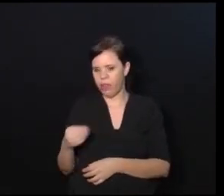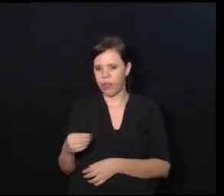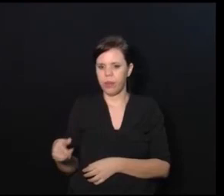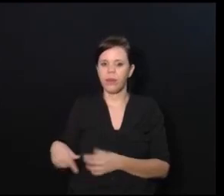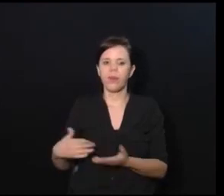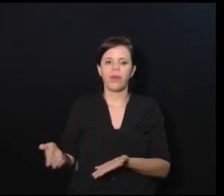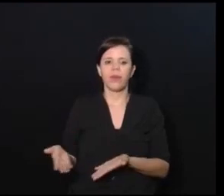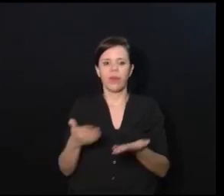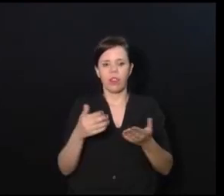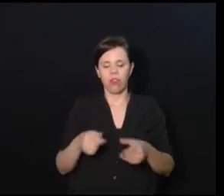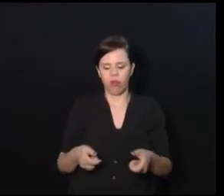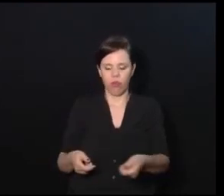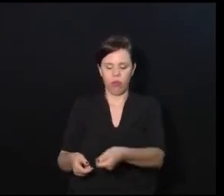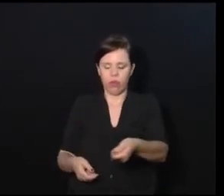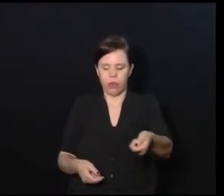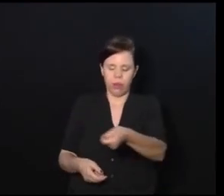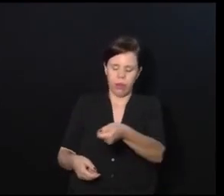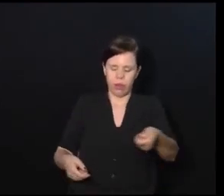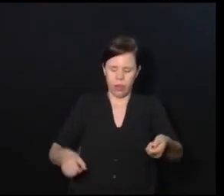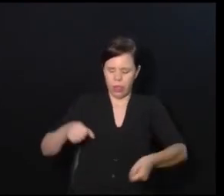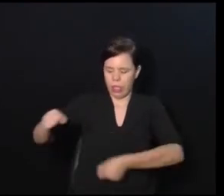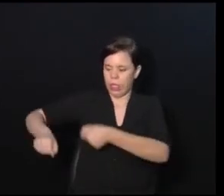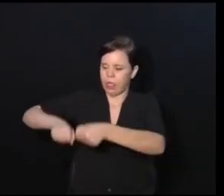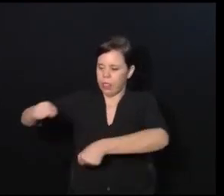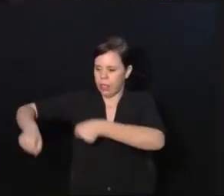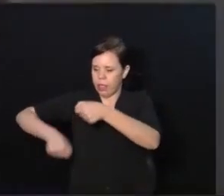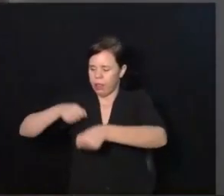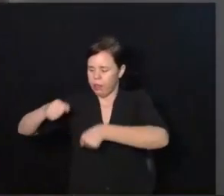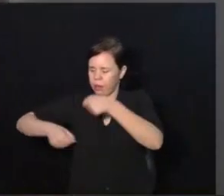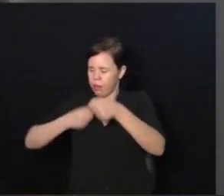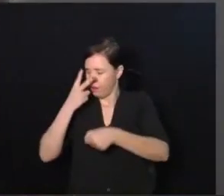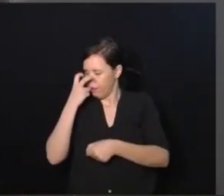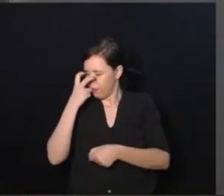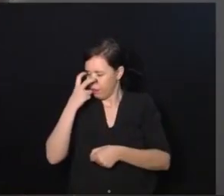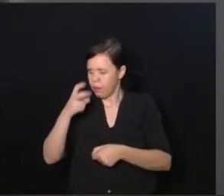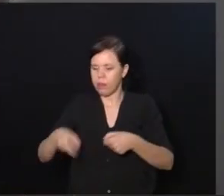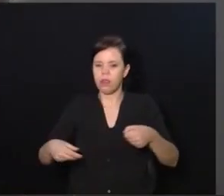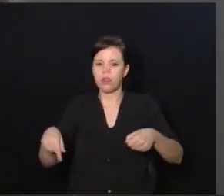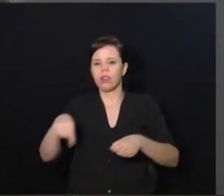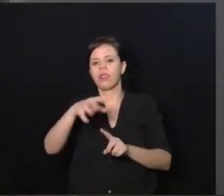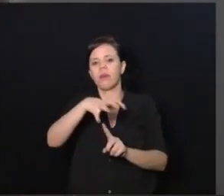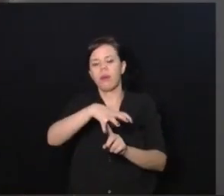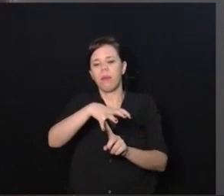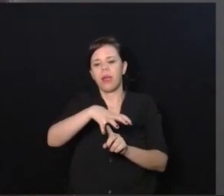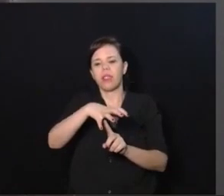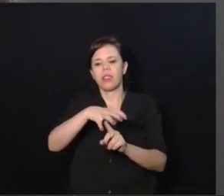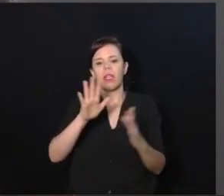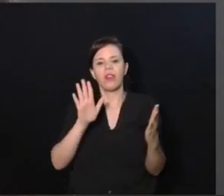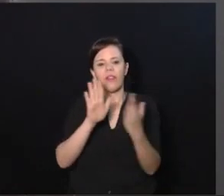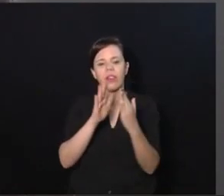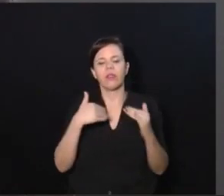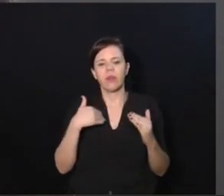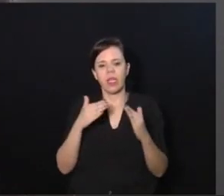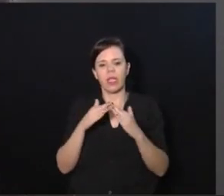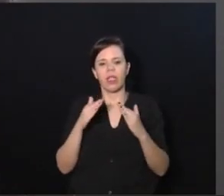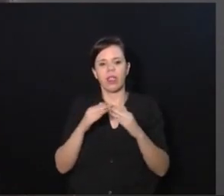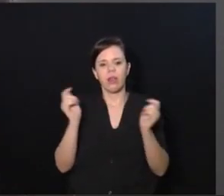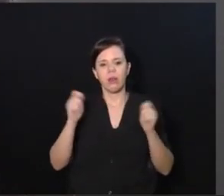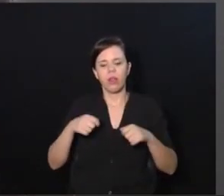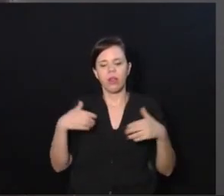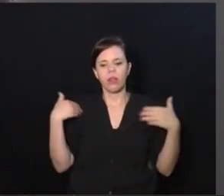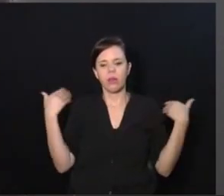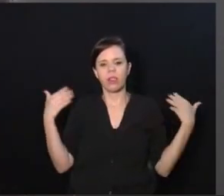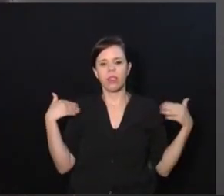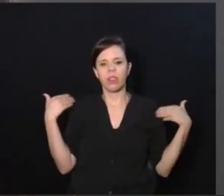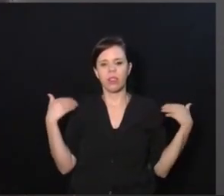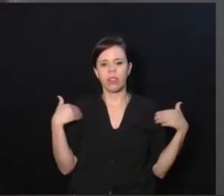eu ia com a bengala e ela ia na bicicletinha do lado e a gente ia para a praça que ficava em frente à minha casa para poder ela passear de